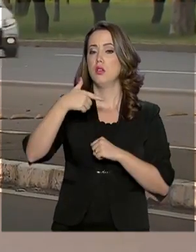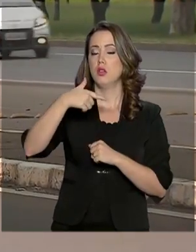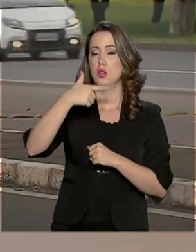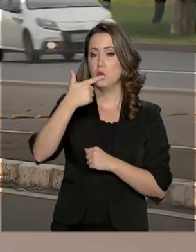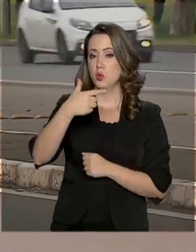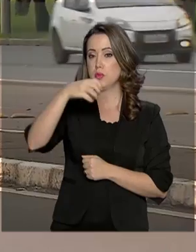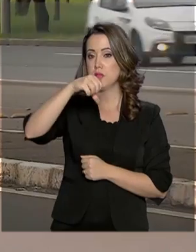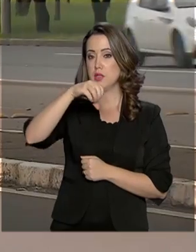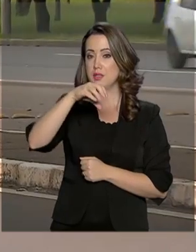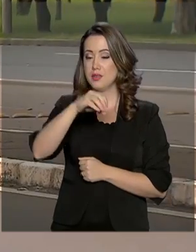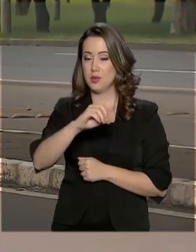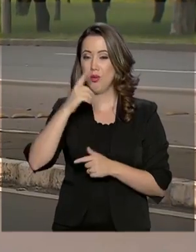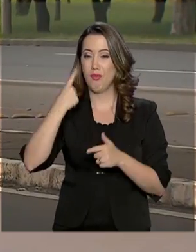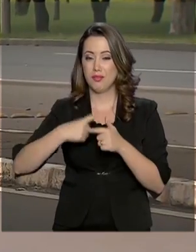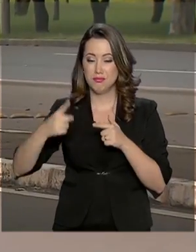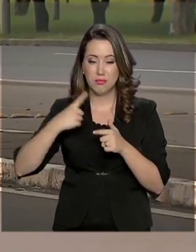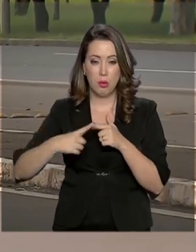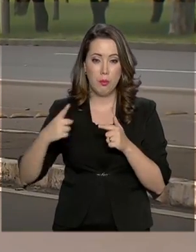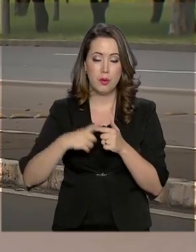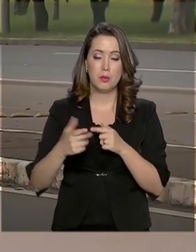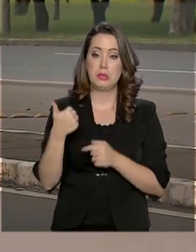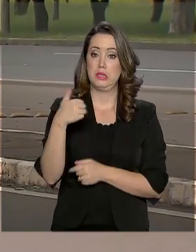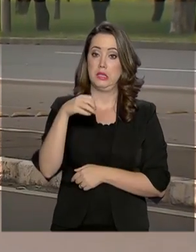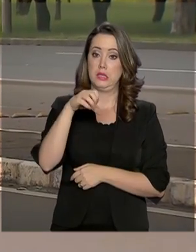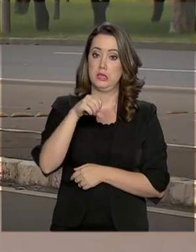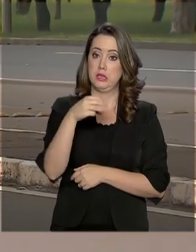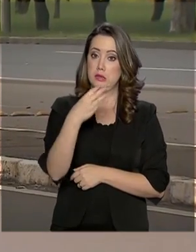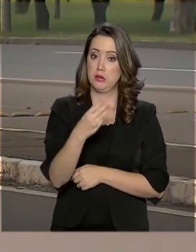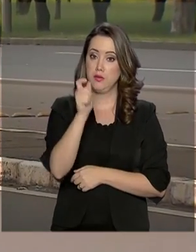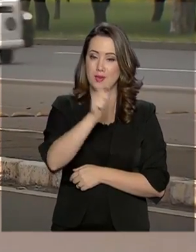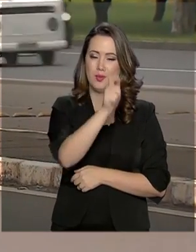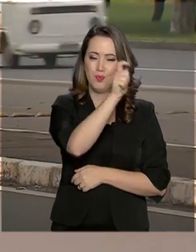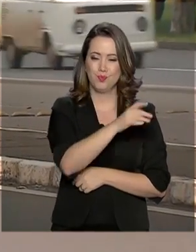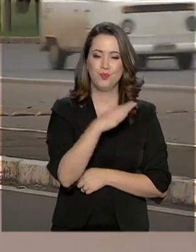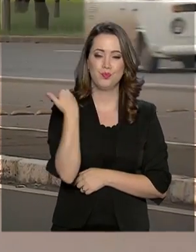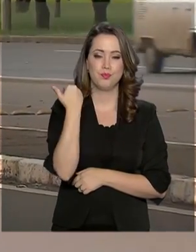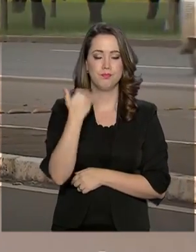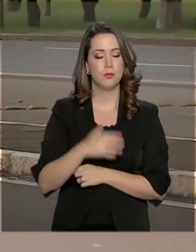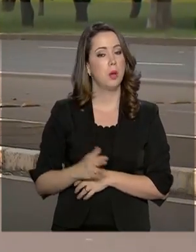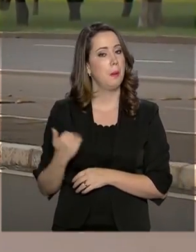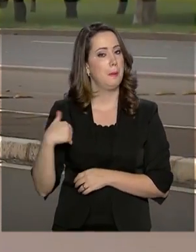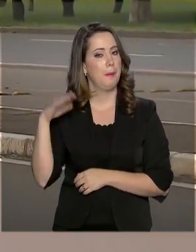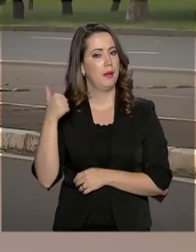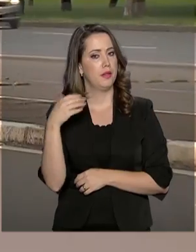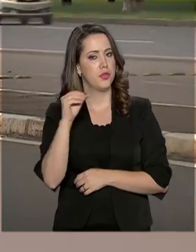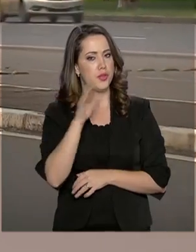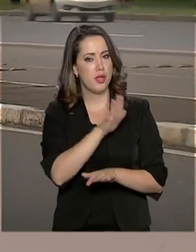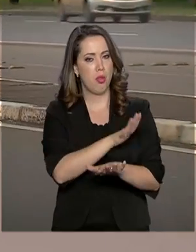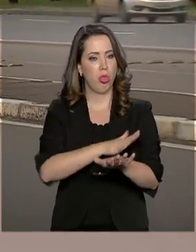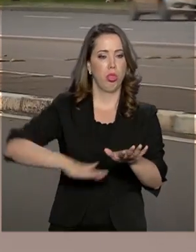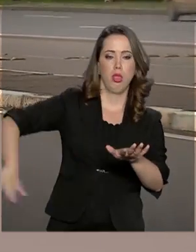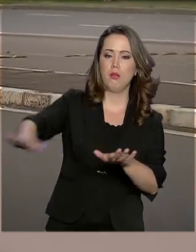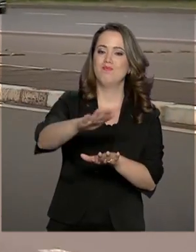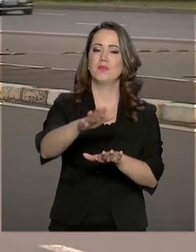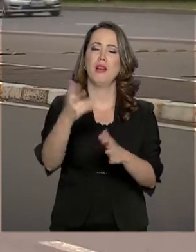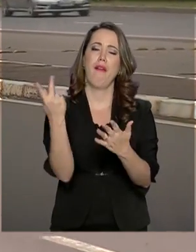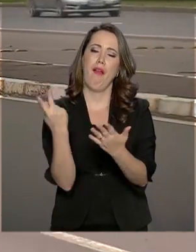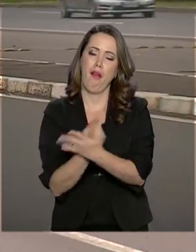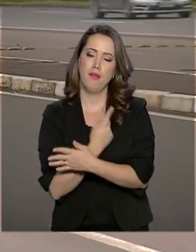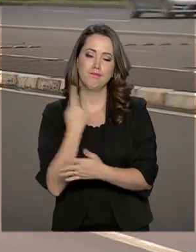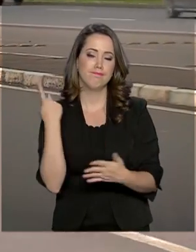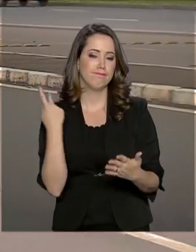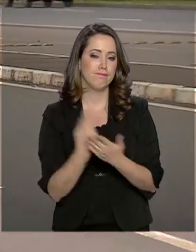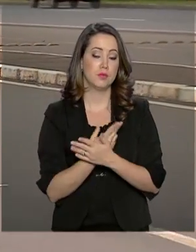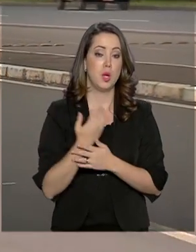graves e 103 vítimas fatais. Foram mais de 10 mil ultrapassagens indevidas e